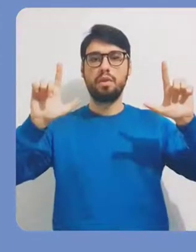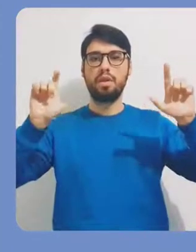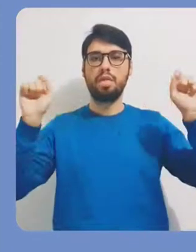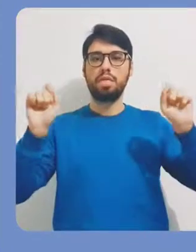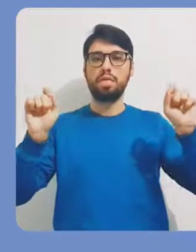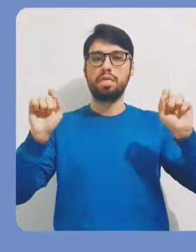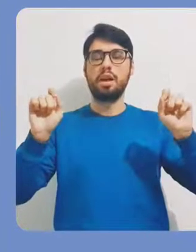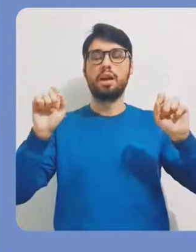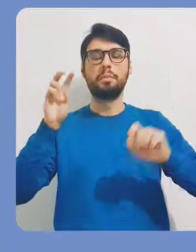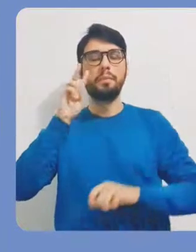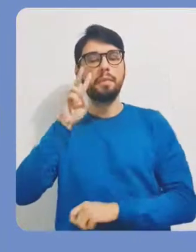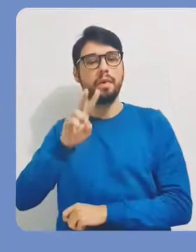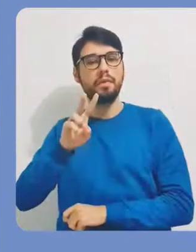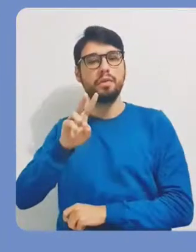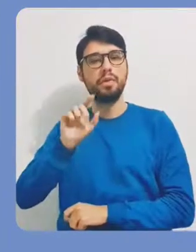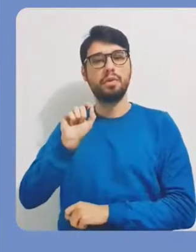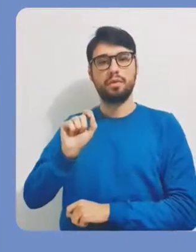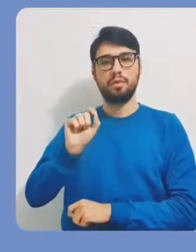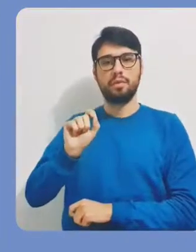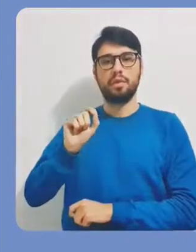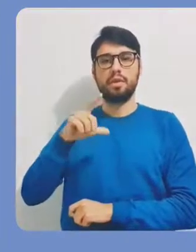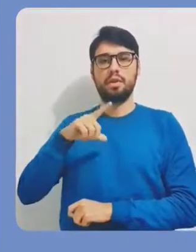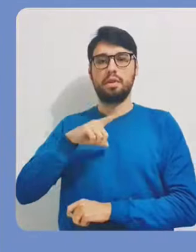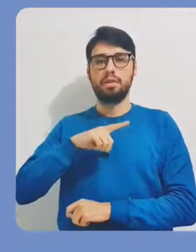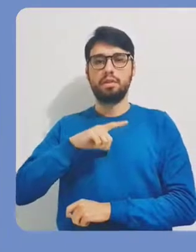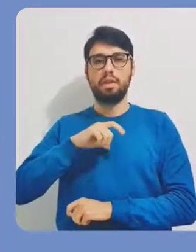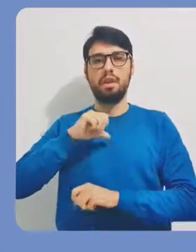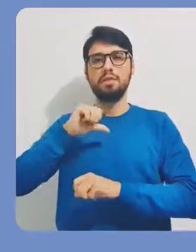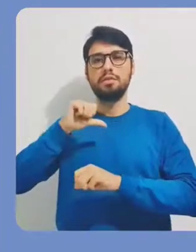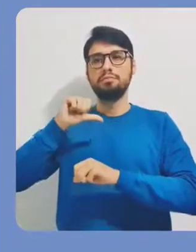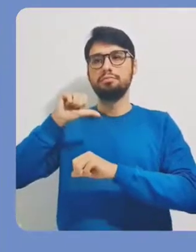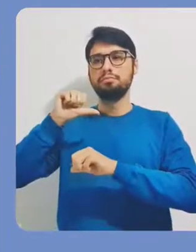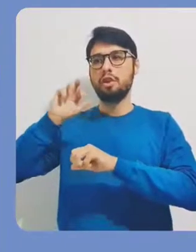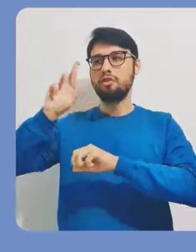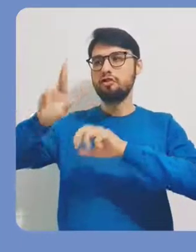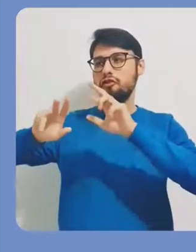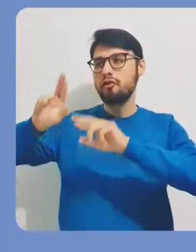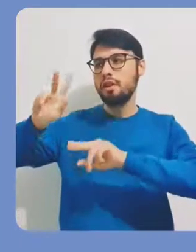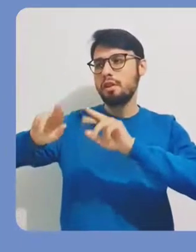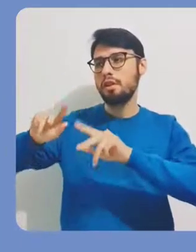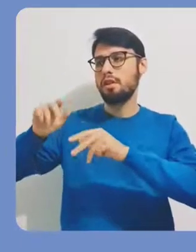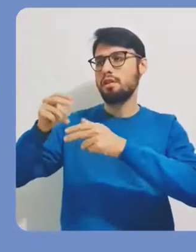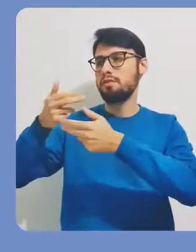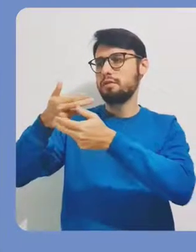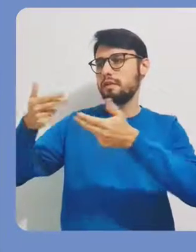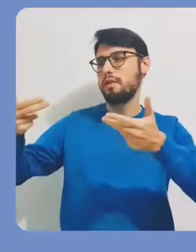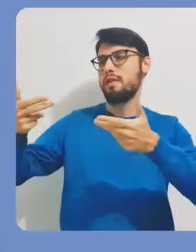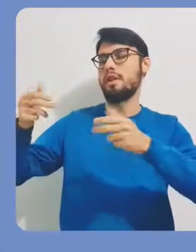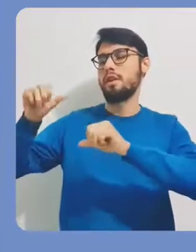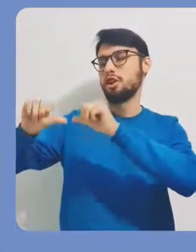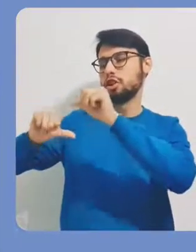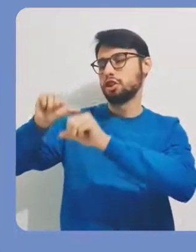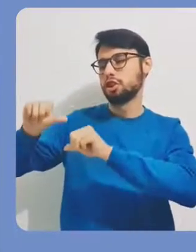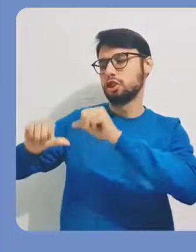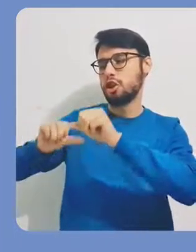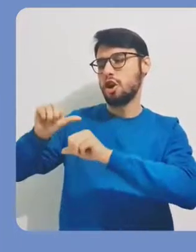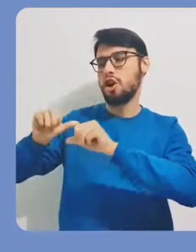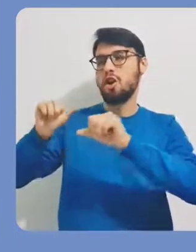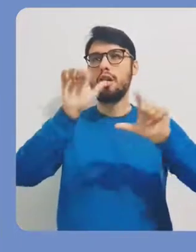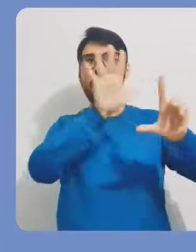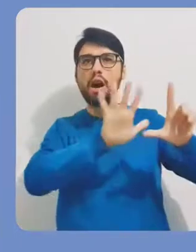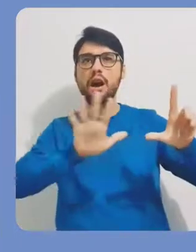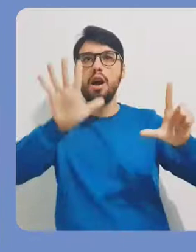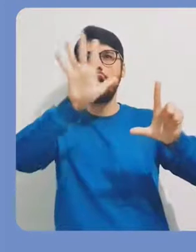Quando você acessar esse menu, você vai ser direcionada para esta página. Nesta página, então, vão ter diferentes